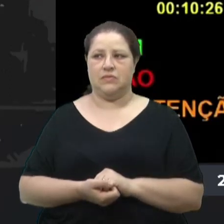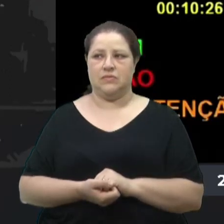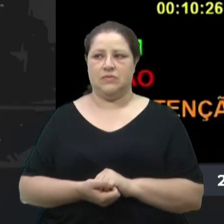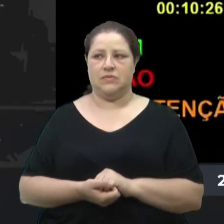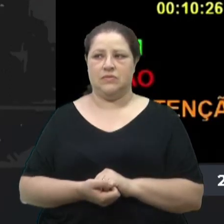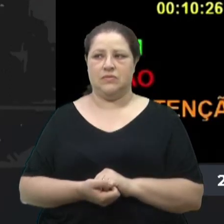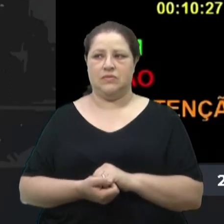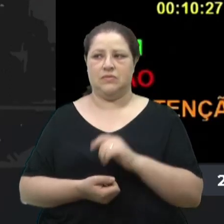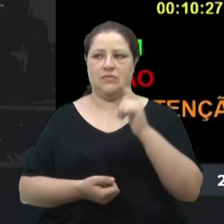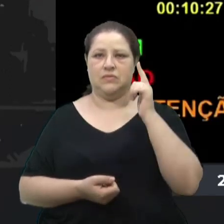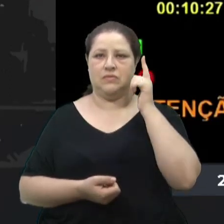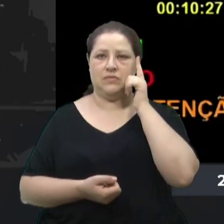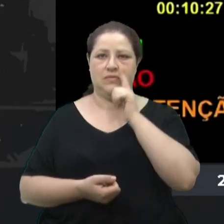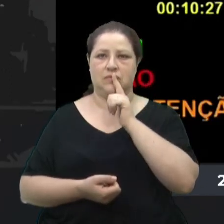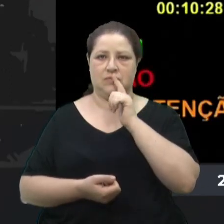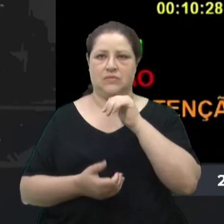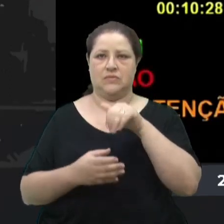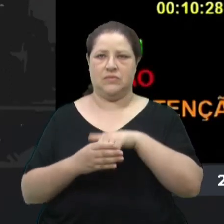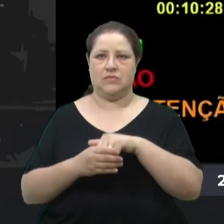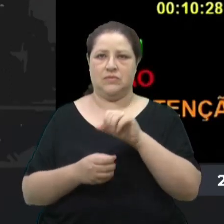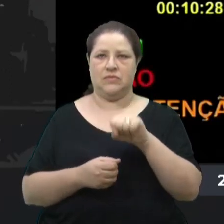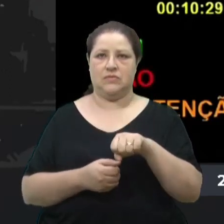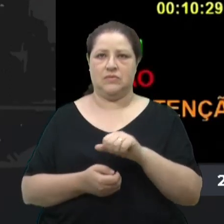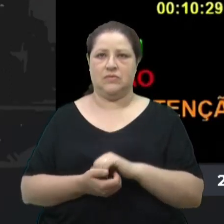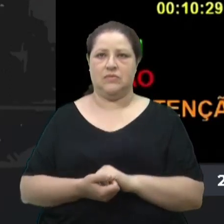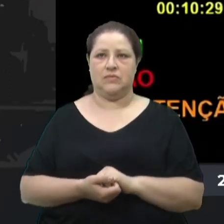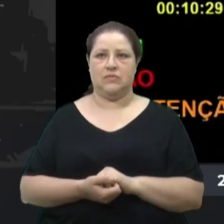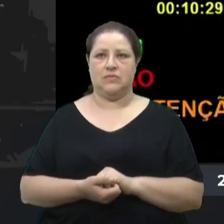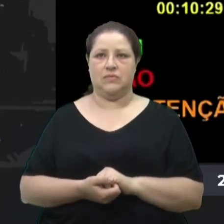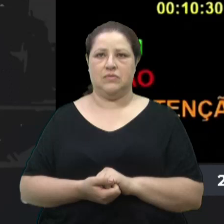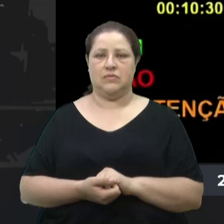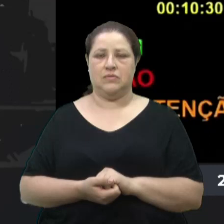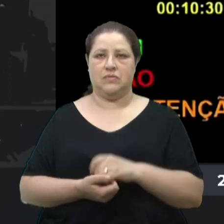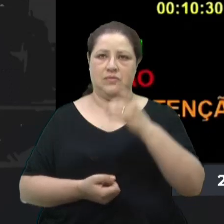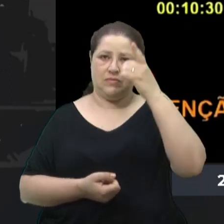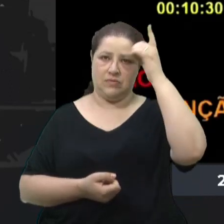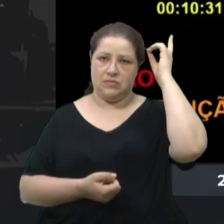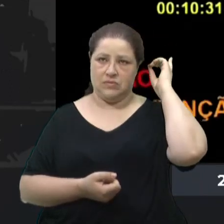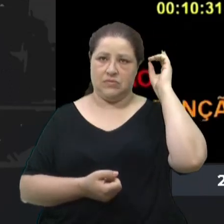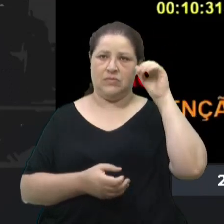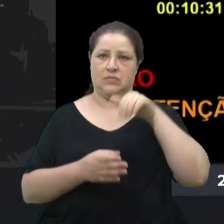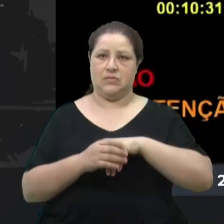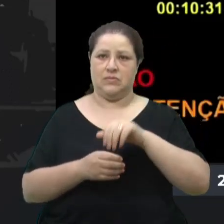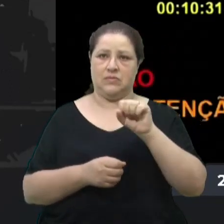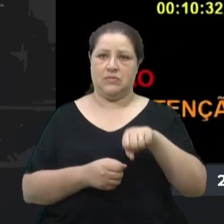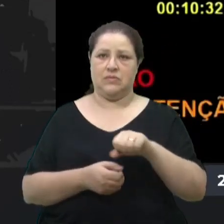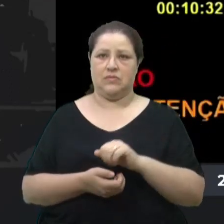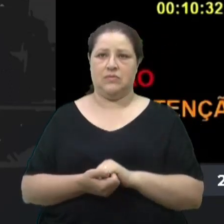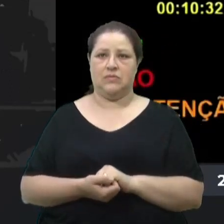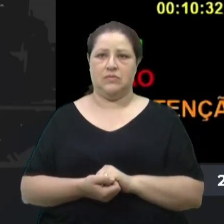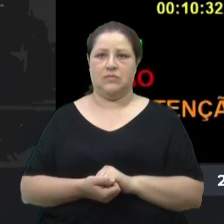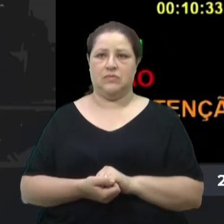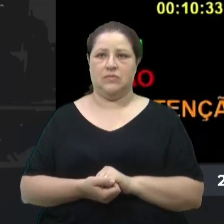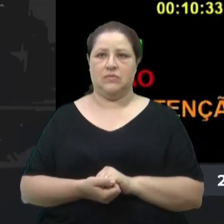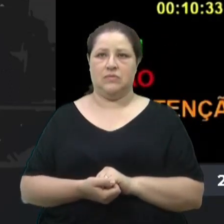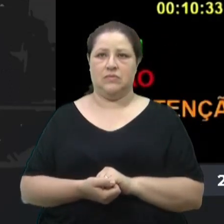Lucas vota sim. Lucas Carinhato vota sim. Adriano Bressan, como vota?